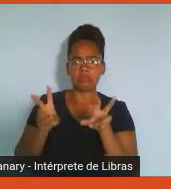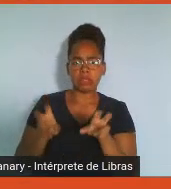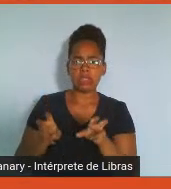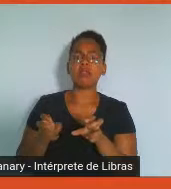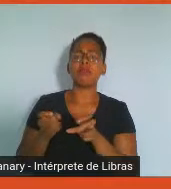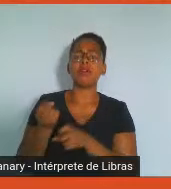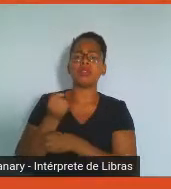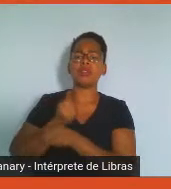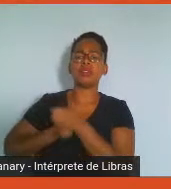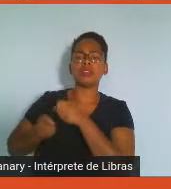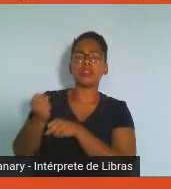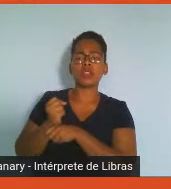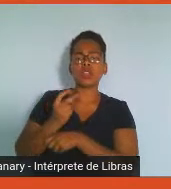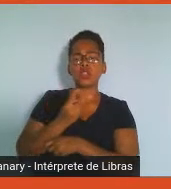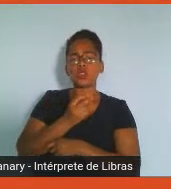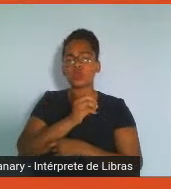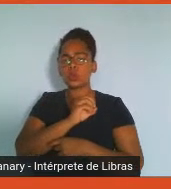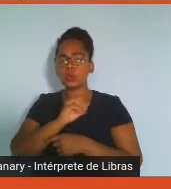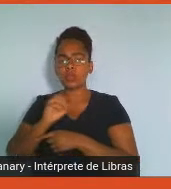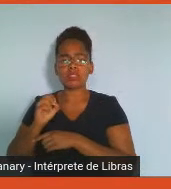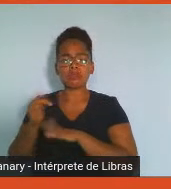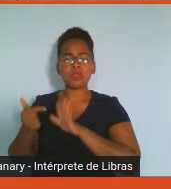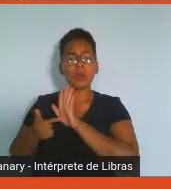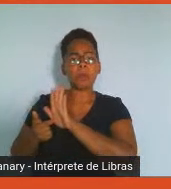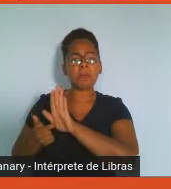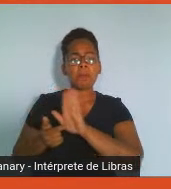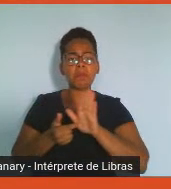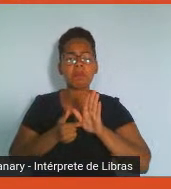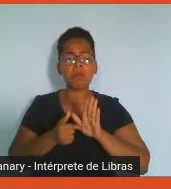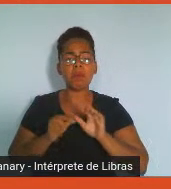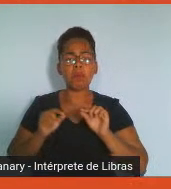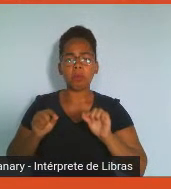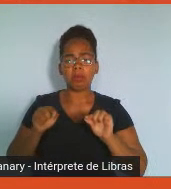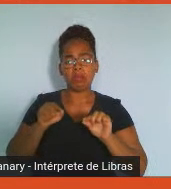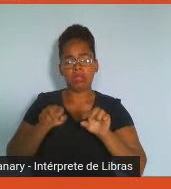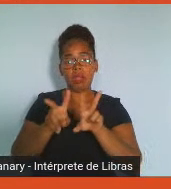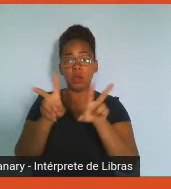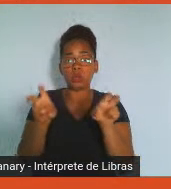aumento muito grande dessa atratividade no tema, né?